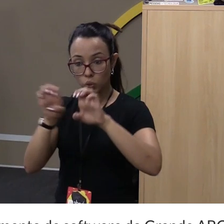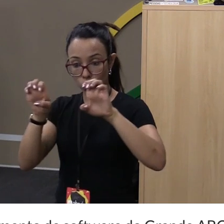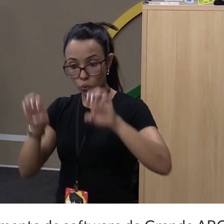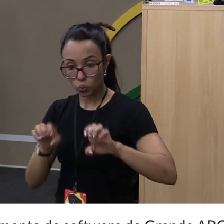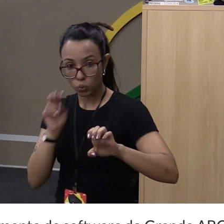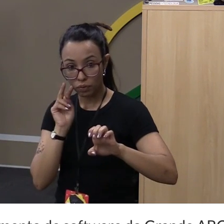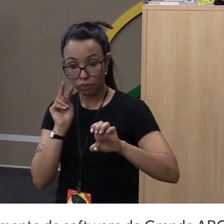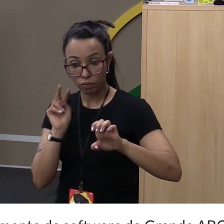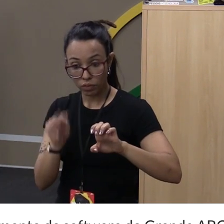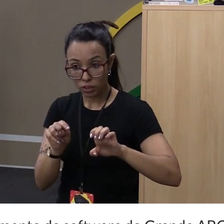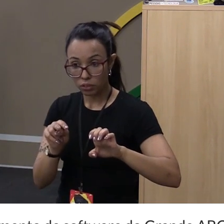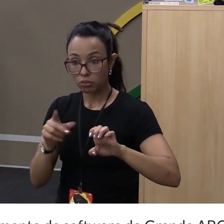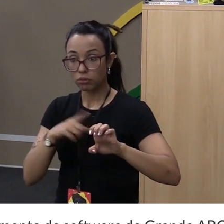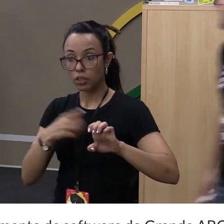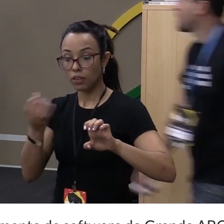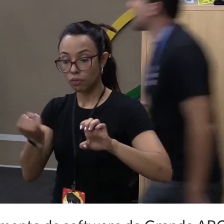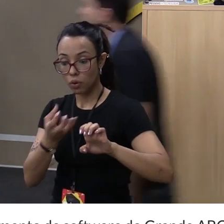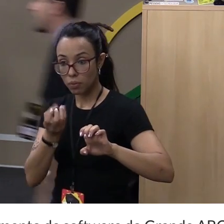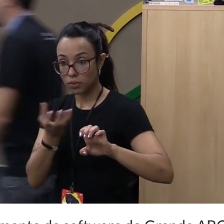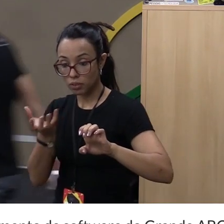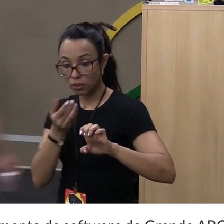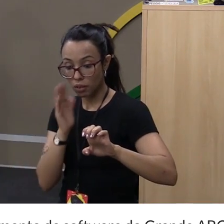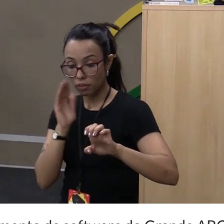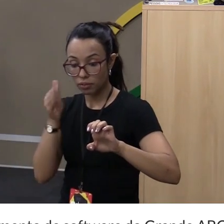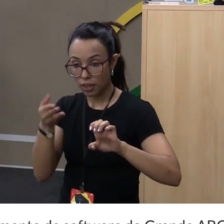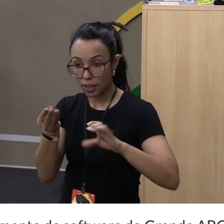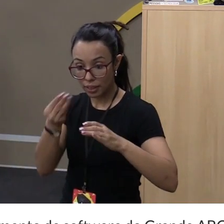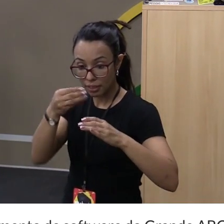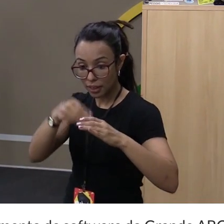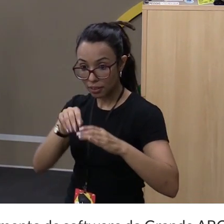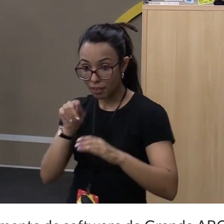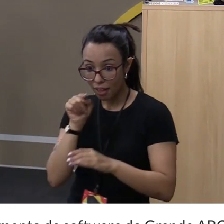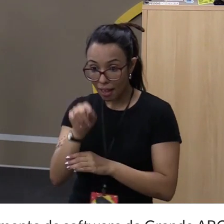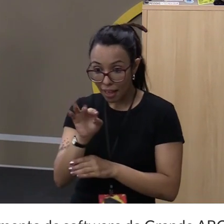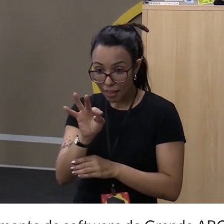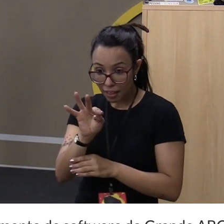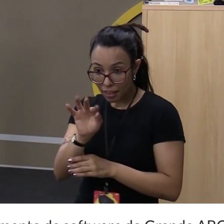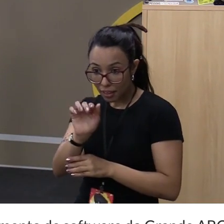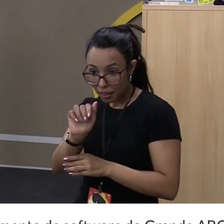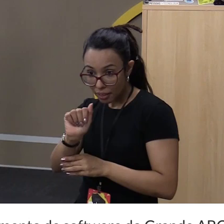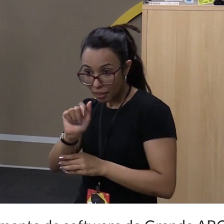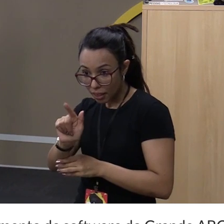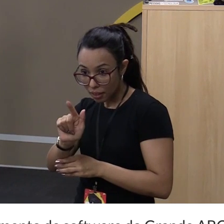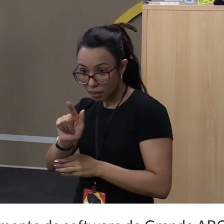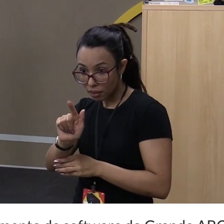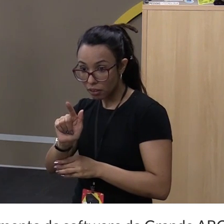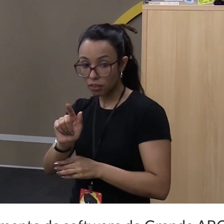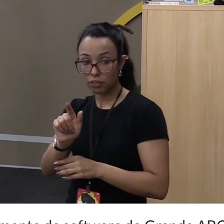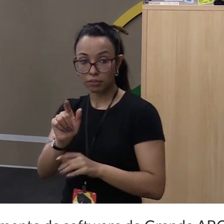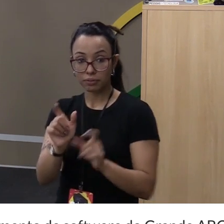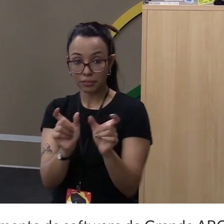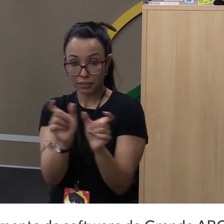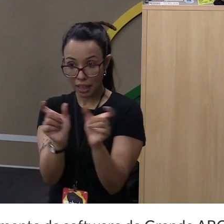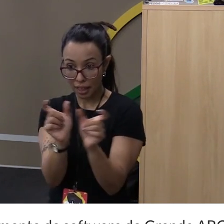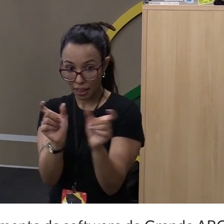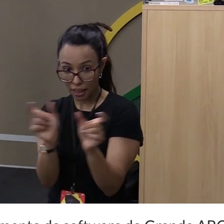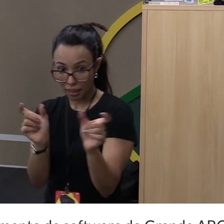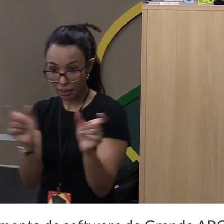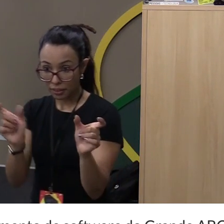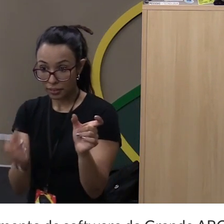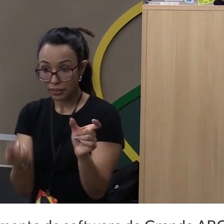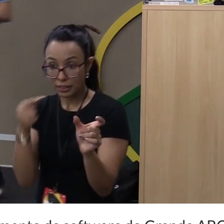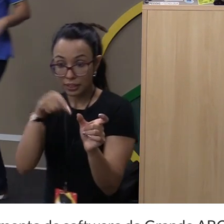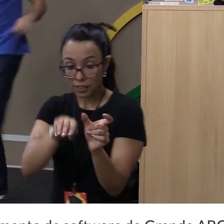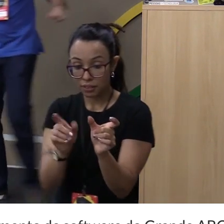vi que a informação que eu queria está dentro dessa tag, e agora estou traindo ela. Aí, dentro dessa